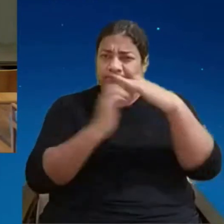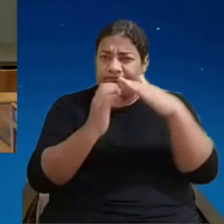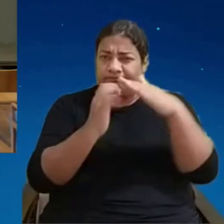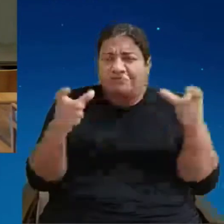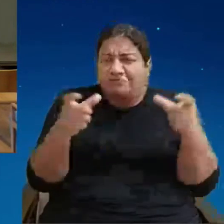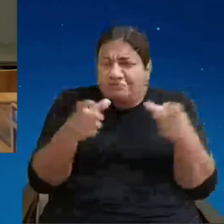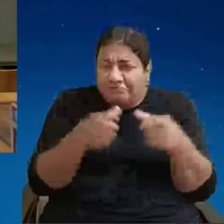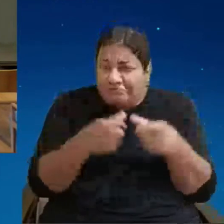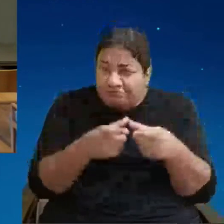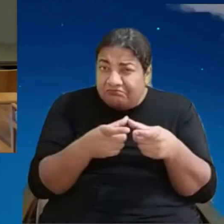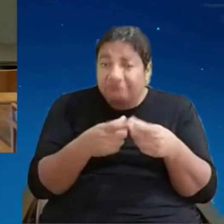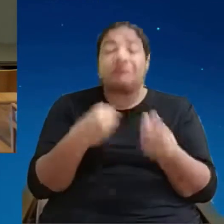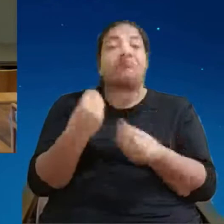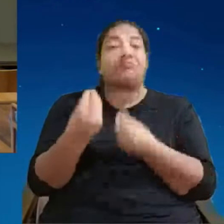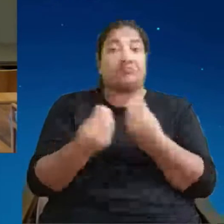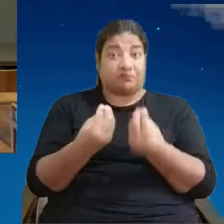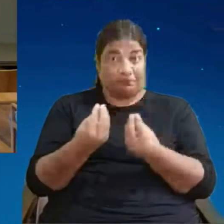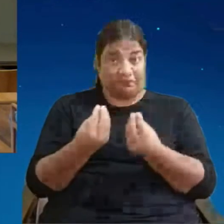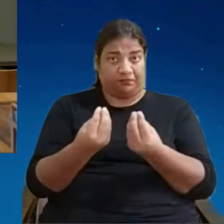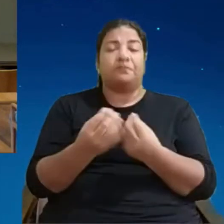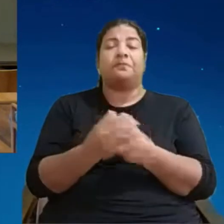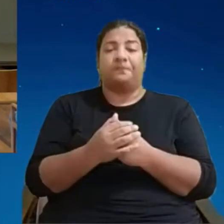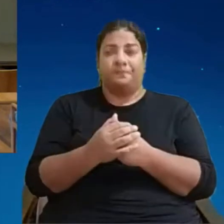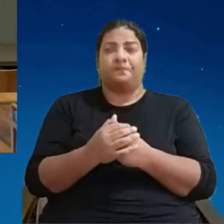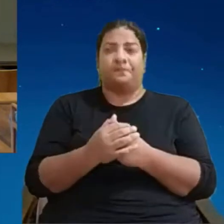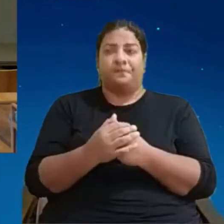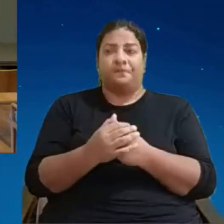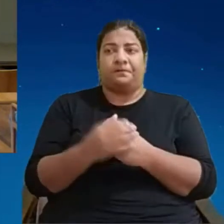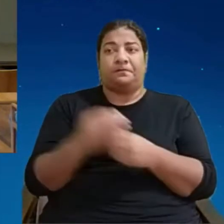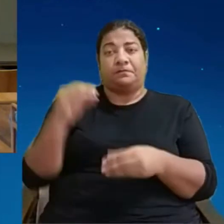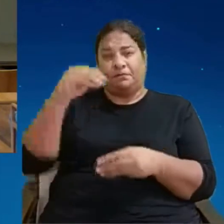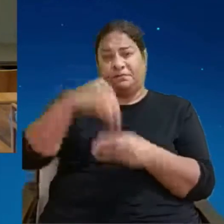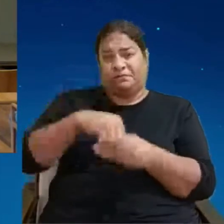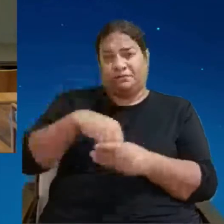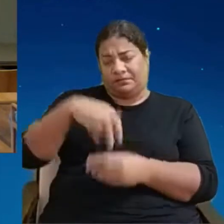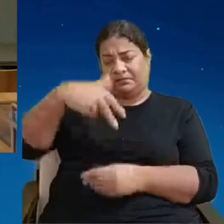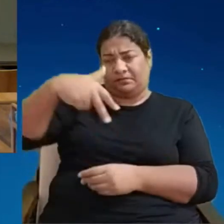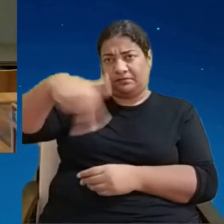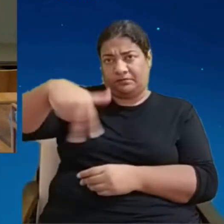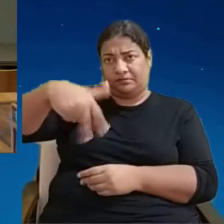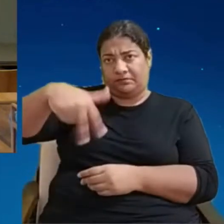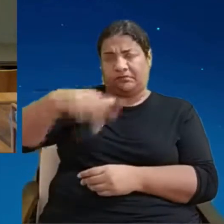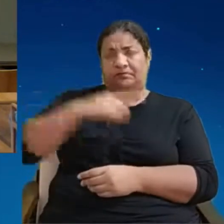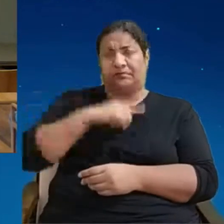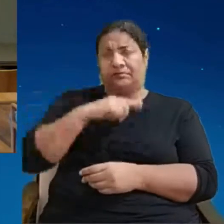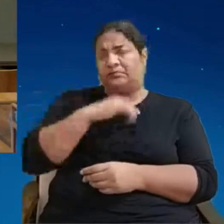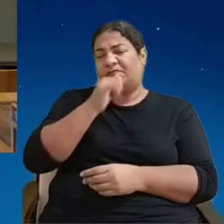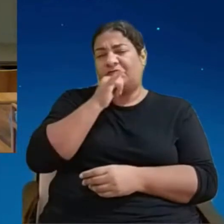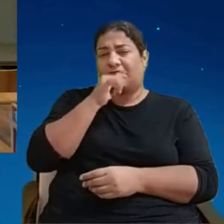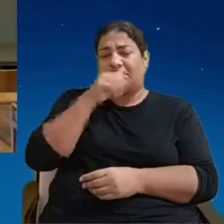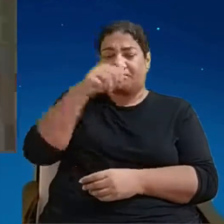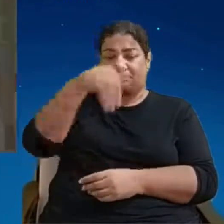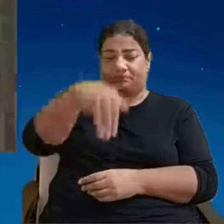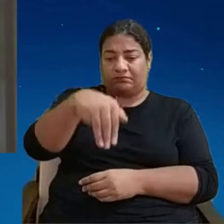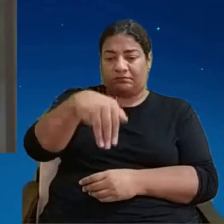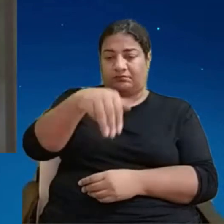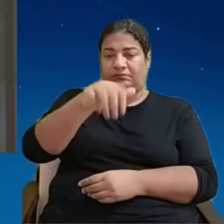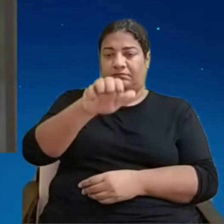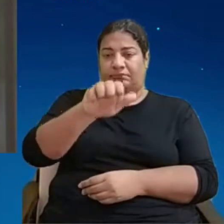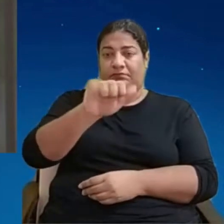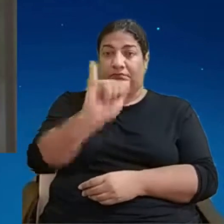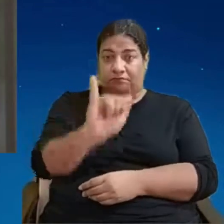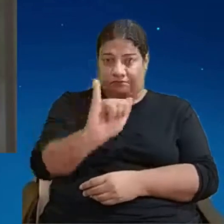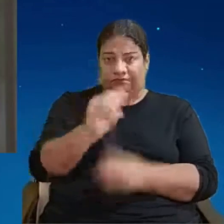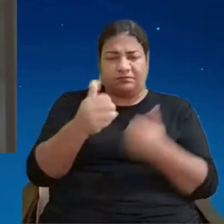até a gente separar dentro da Viva você tem um pequeno negócio que é o é MEI é aquele cara que está abrindo o negócio agora é pequenininho